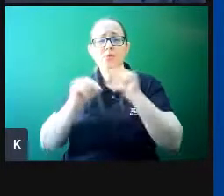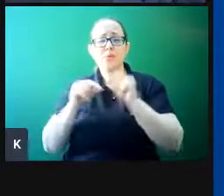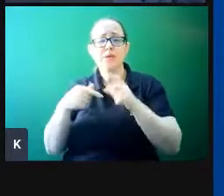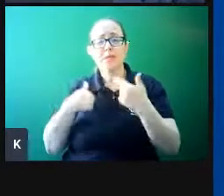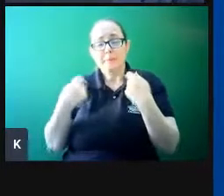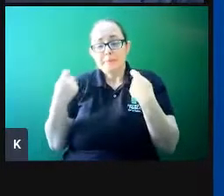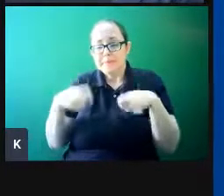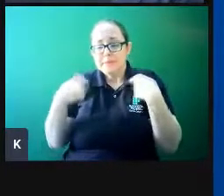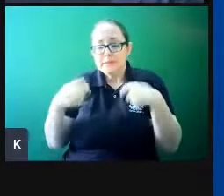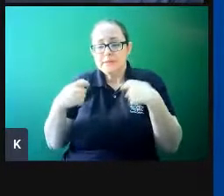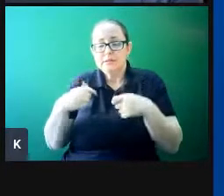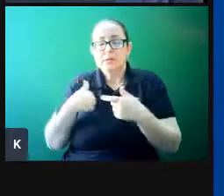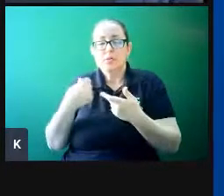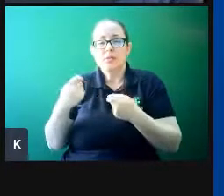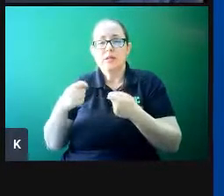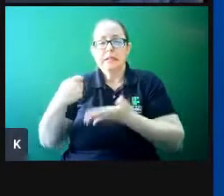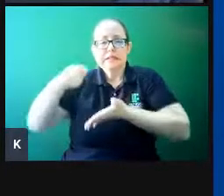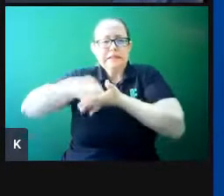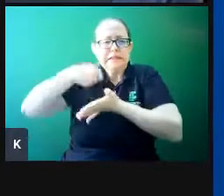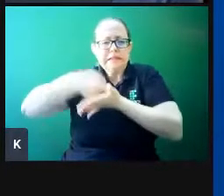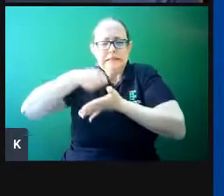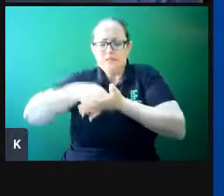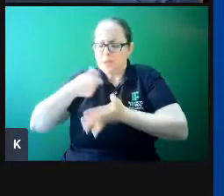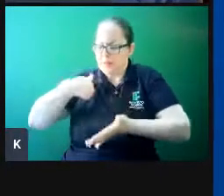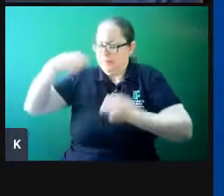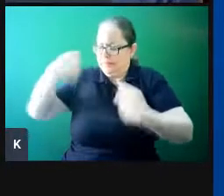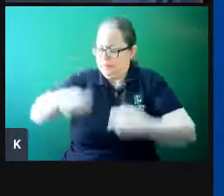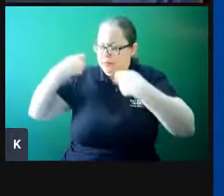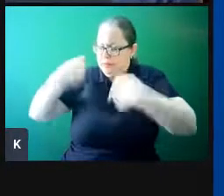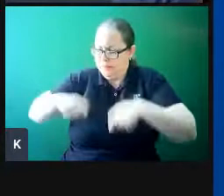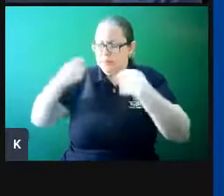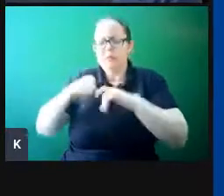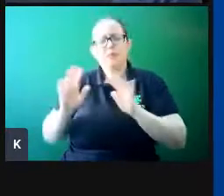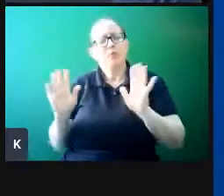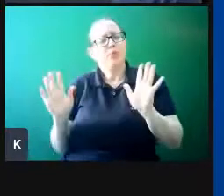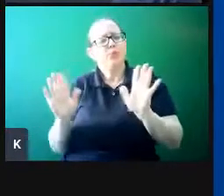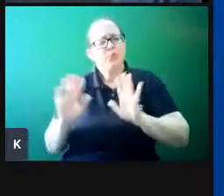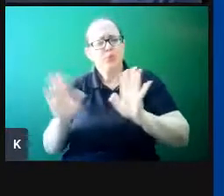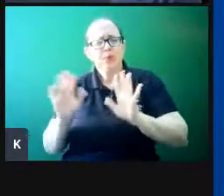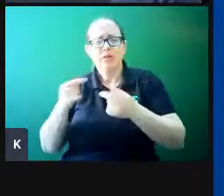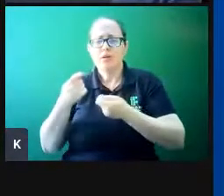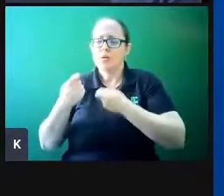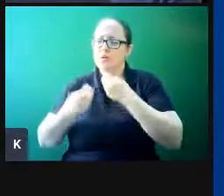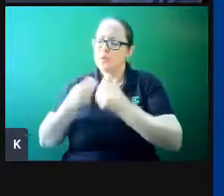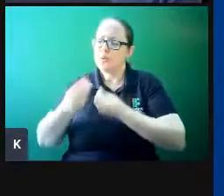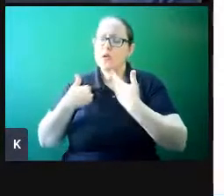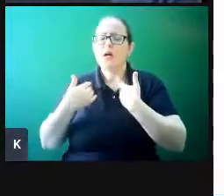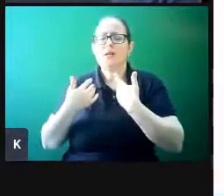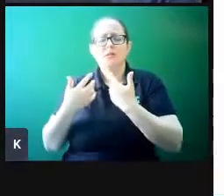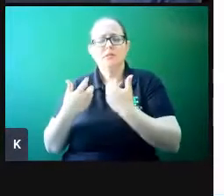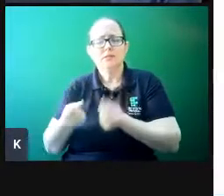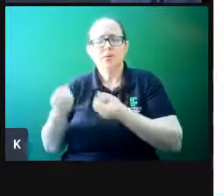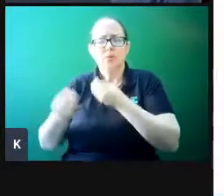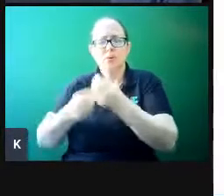não se cobrar tanto nesse sentido para poder potencializar o nosso comportamento inovador.